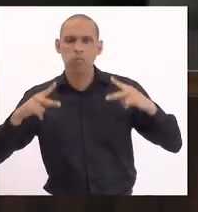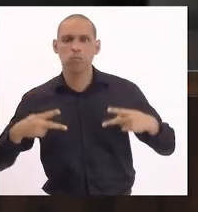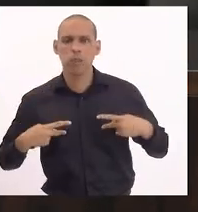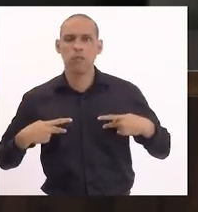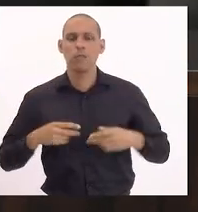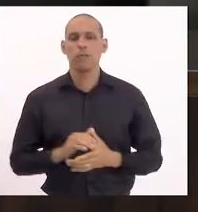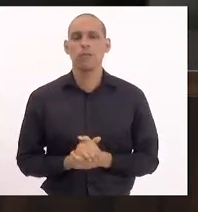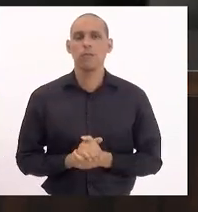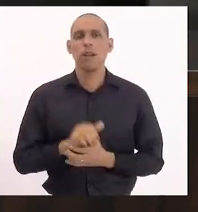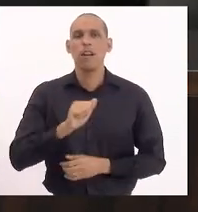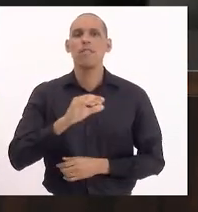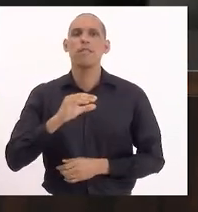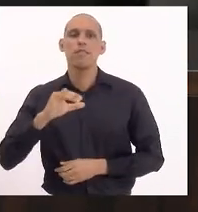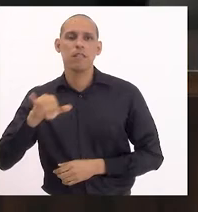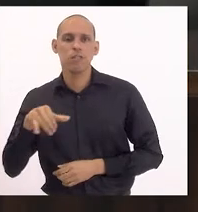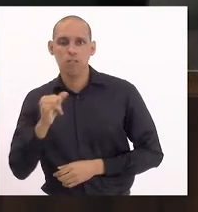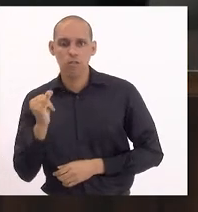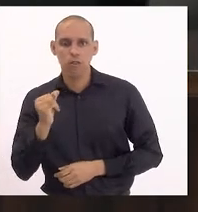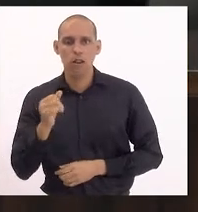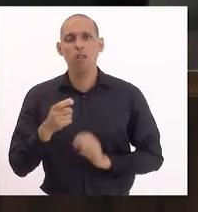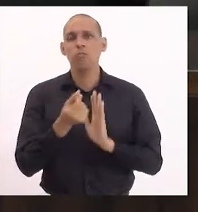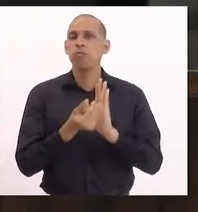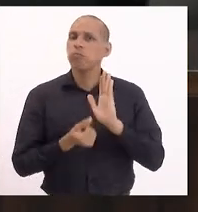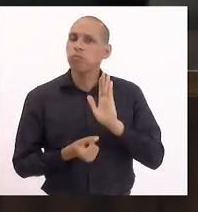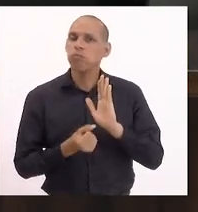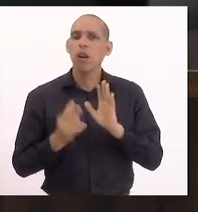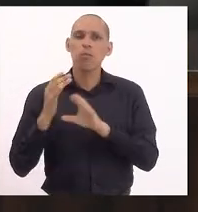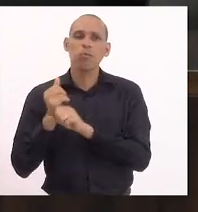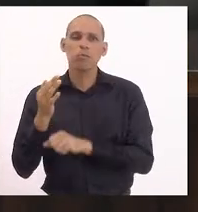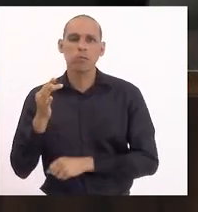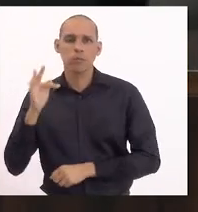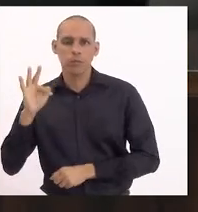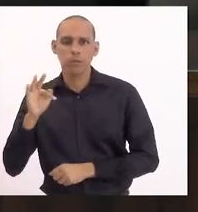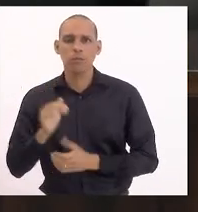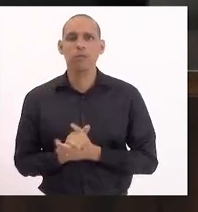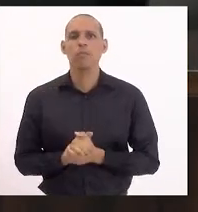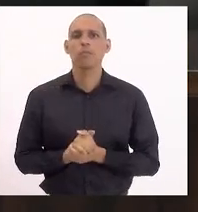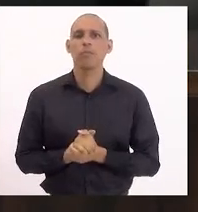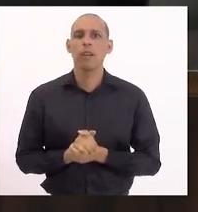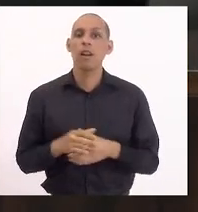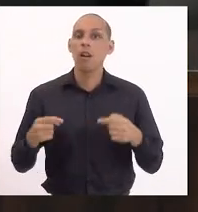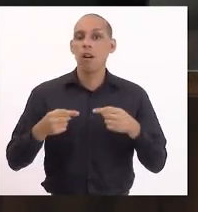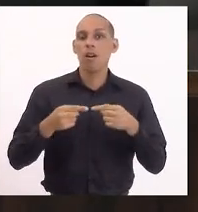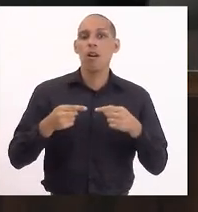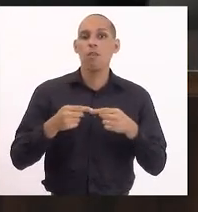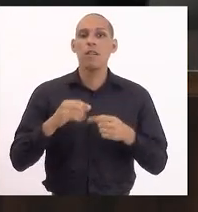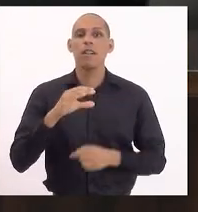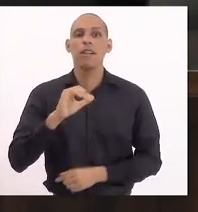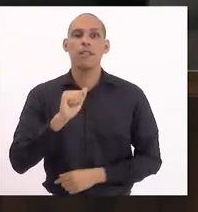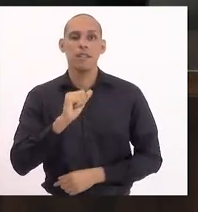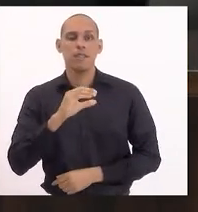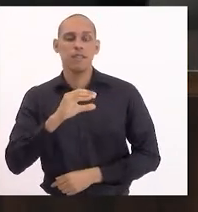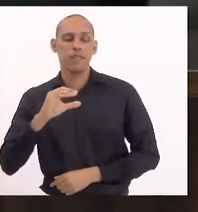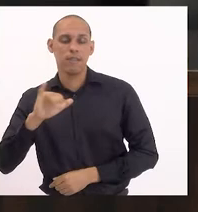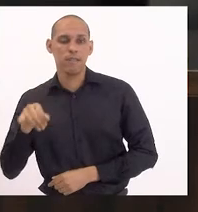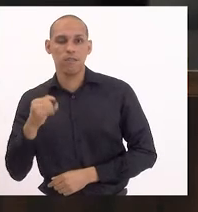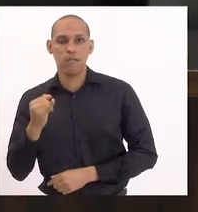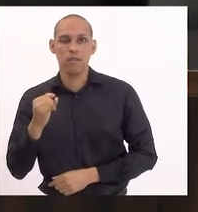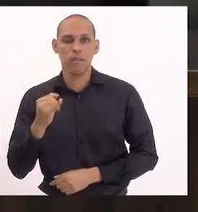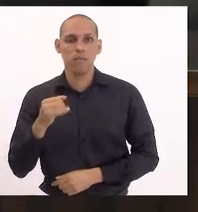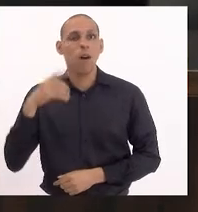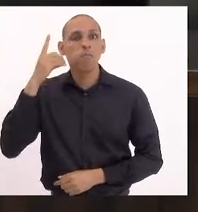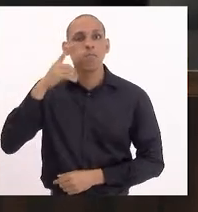CCJ, de orçamento, finanças, fiscalização financeira e controle, favorável com as emendas da CCJ, relatores, deputados,